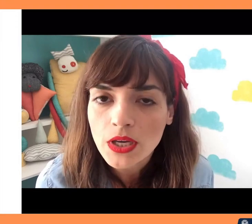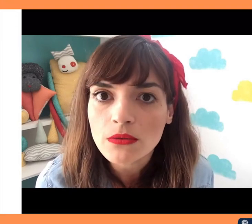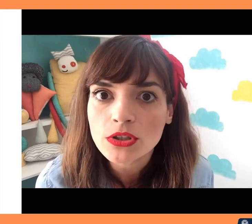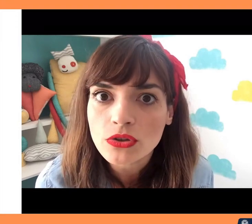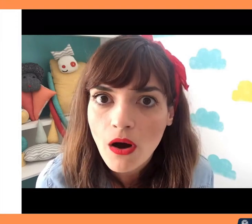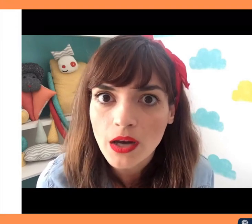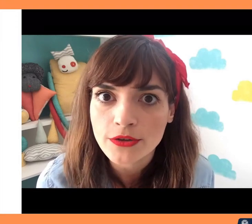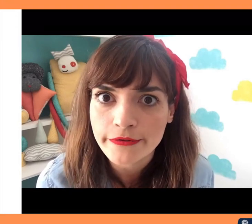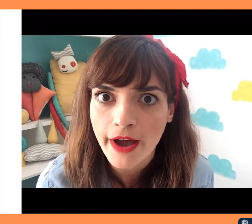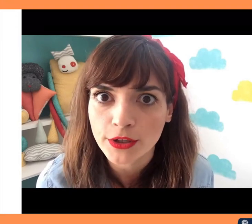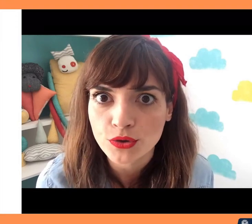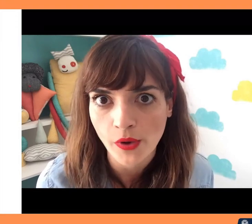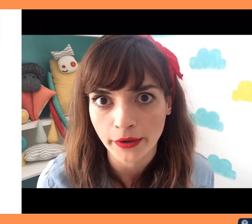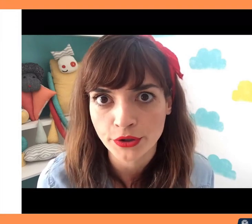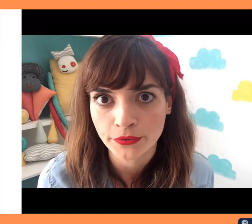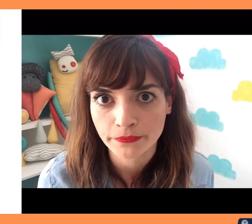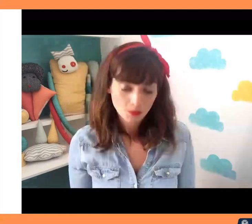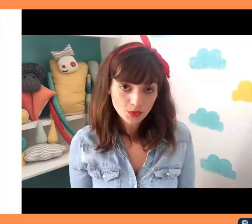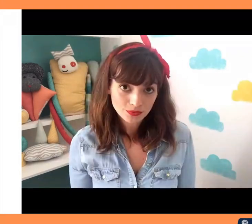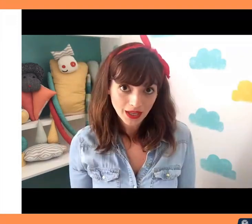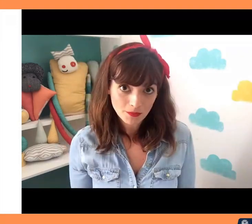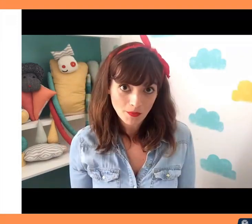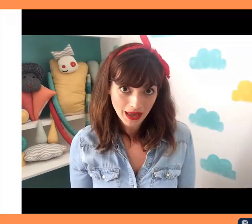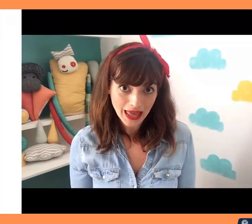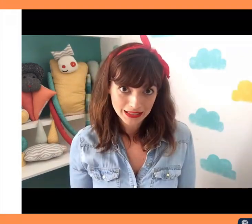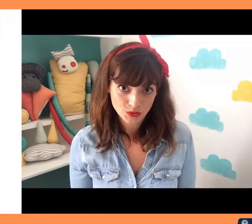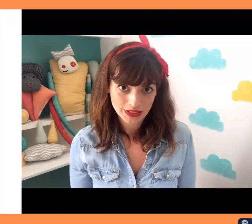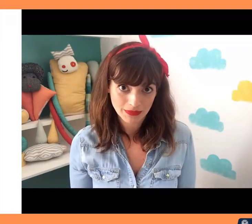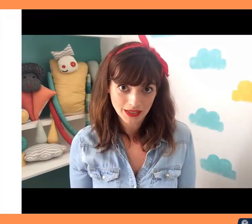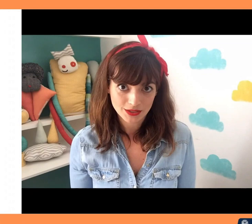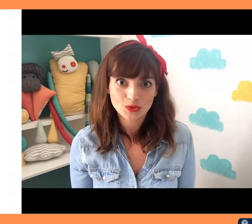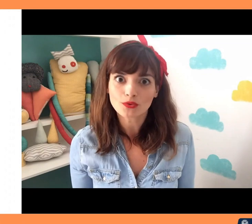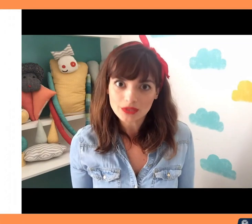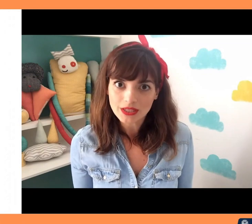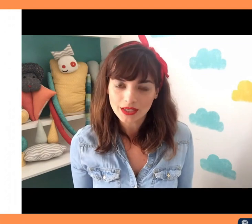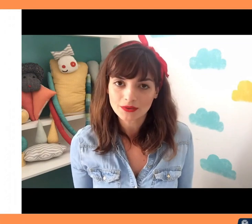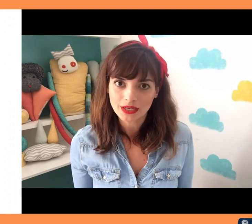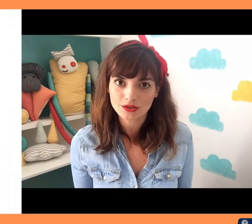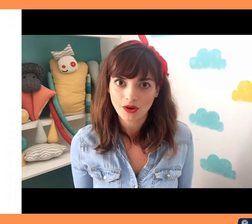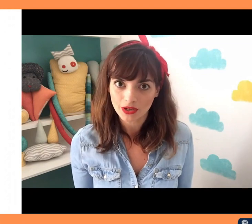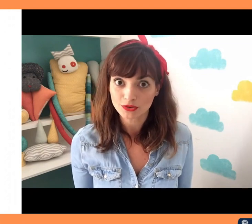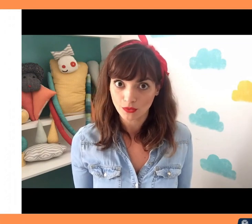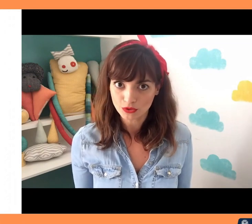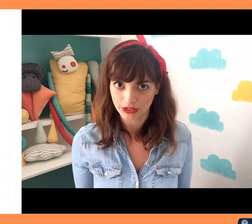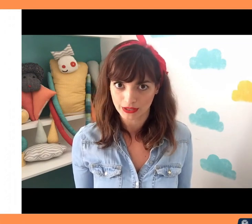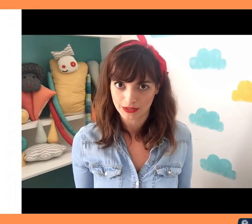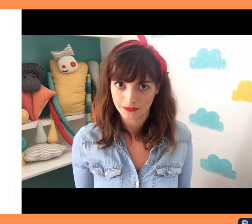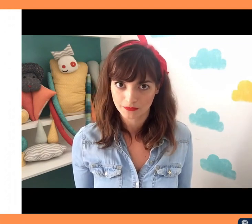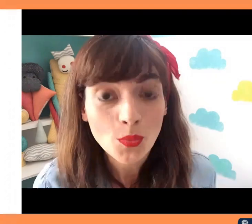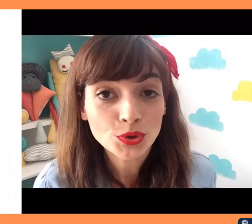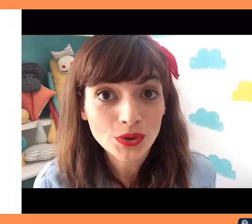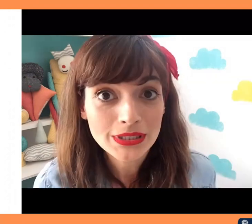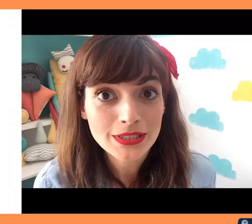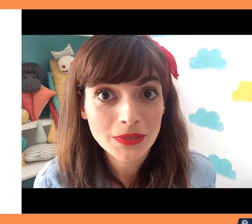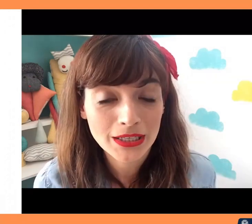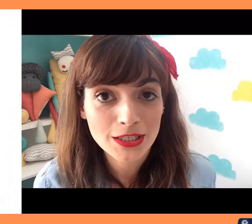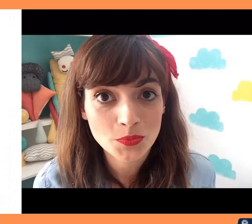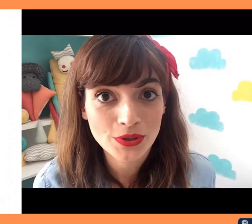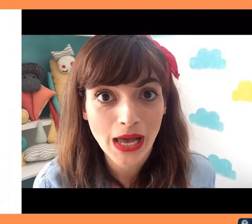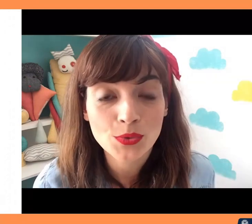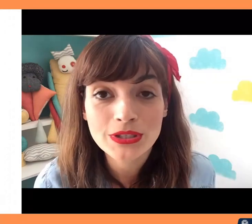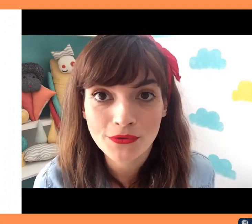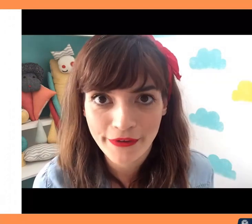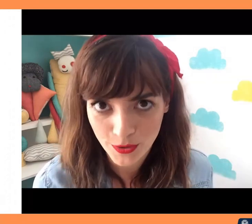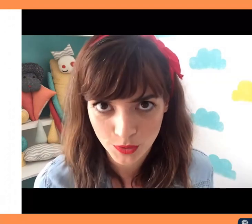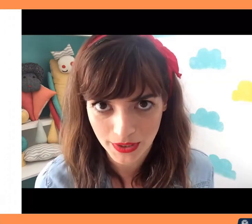e destruíram escolas no Vale do Swat. Por um tempo, Malala e suas amigas conseguiram ir à escola escondidas. Como todas as